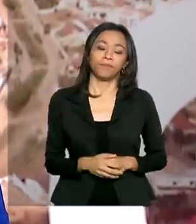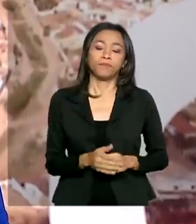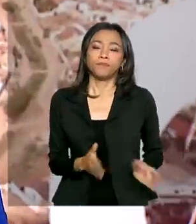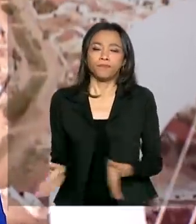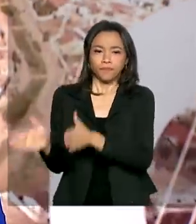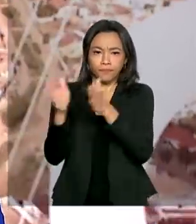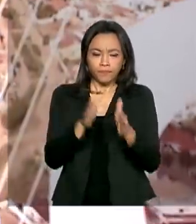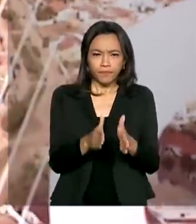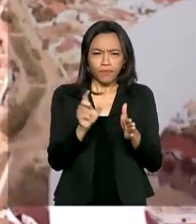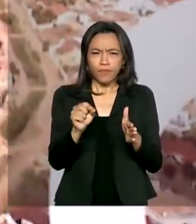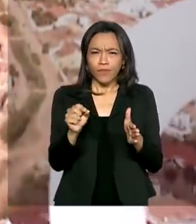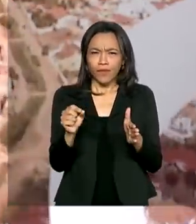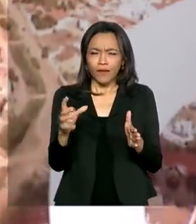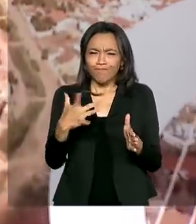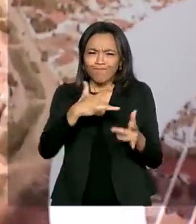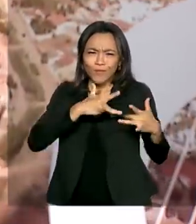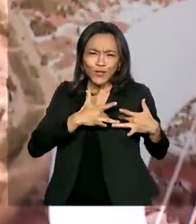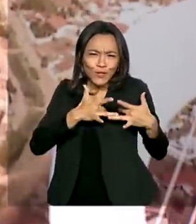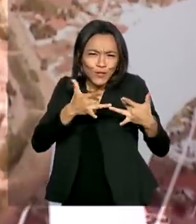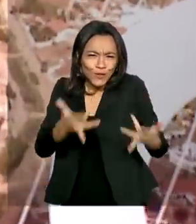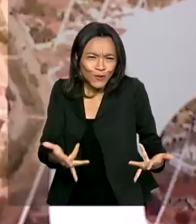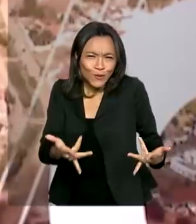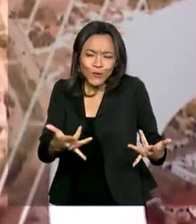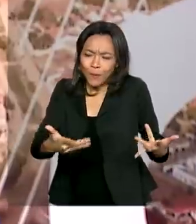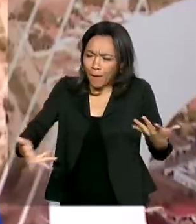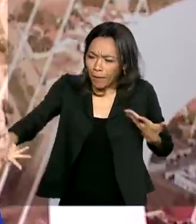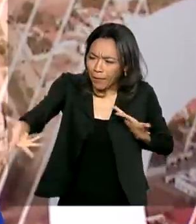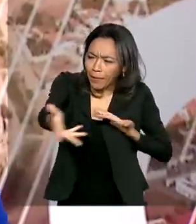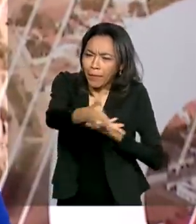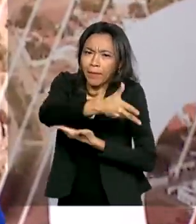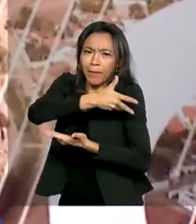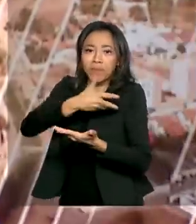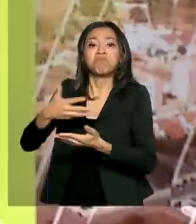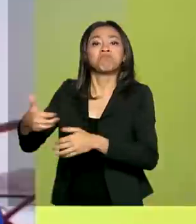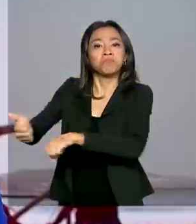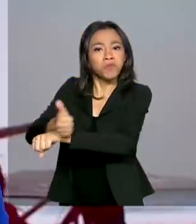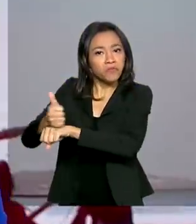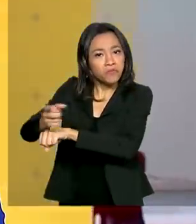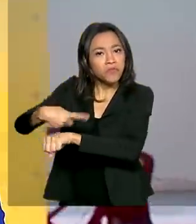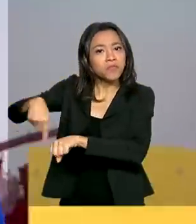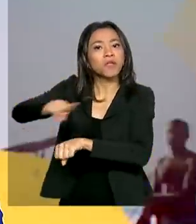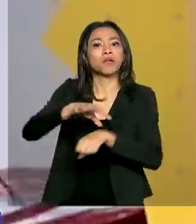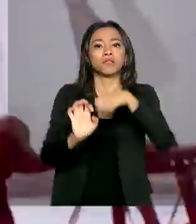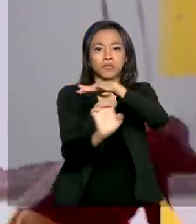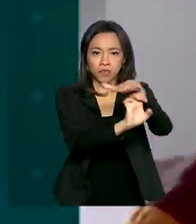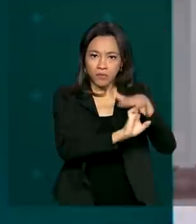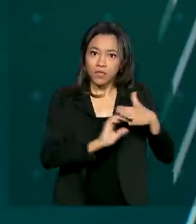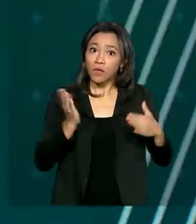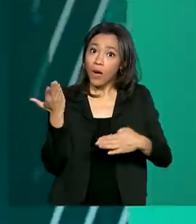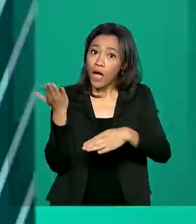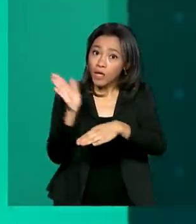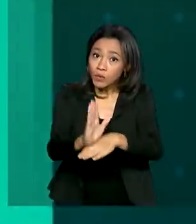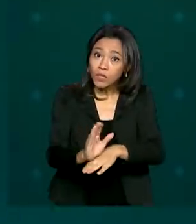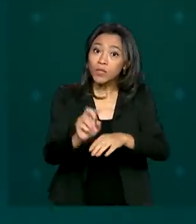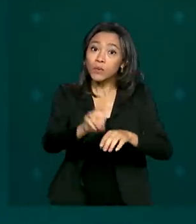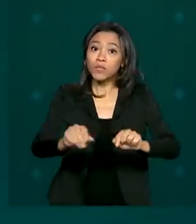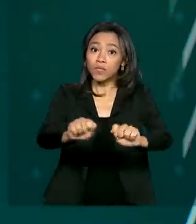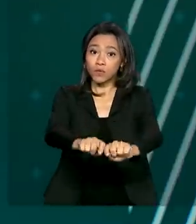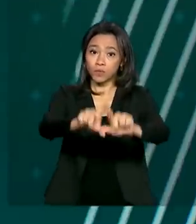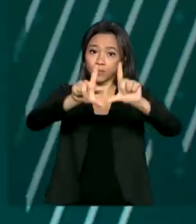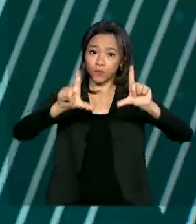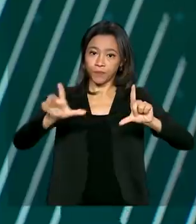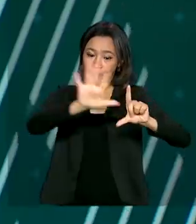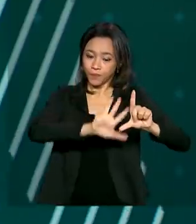Numa corrente de solidariedade, profissionais e empresas estão ajudando muita gente por meio da plataforma Todos por